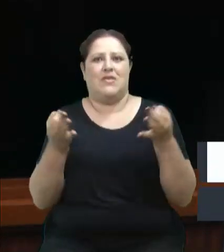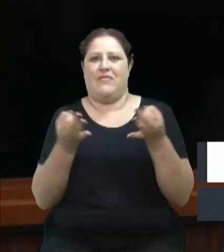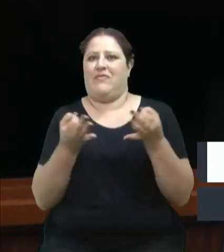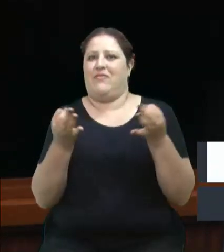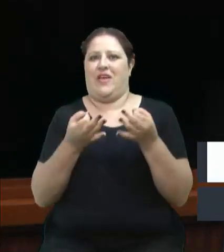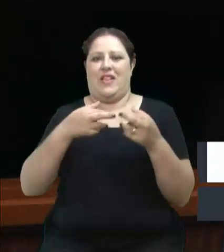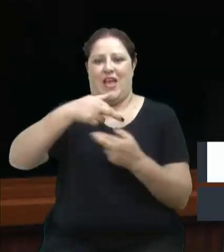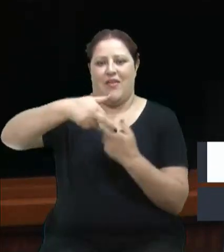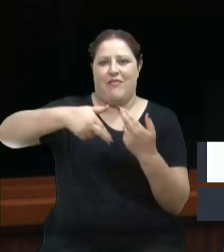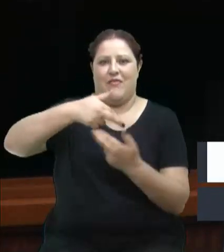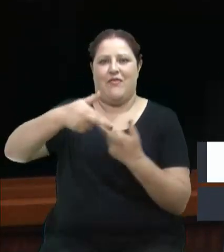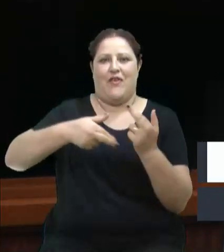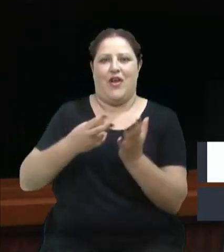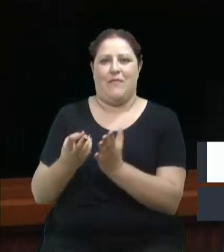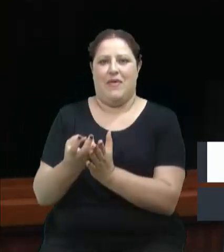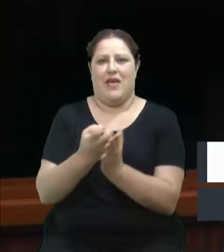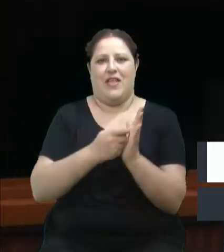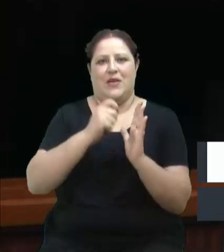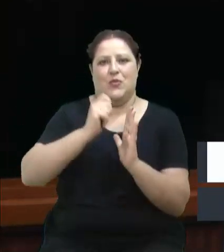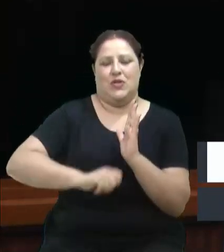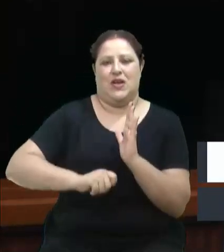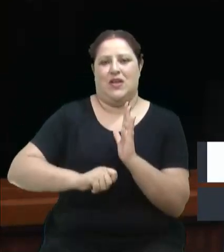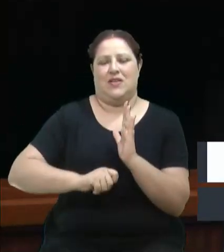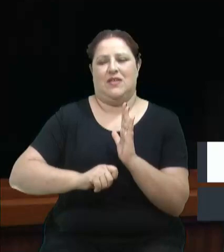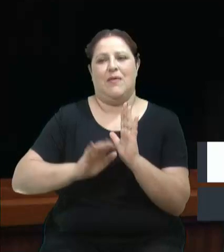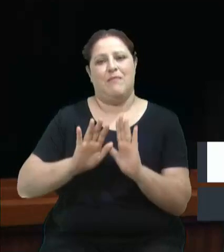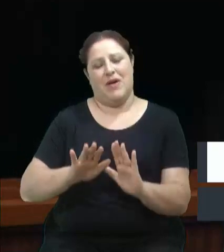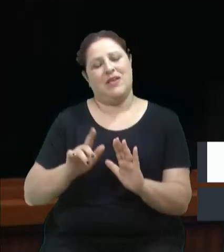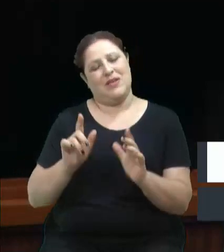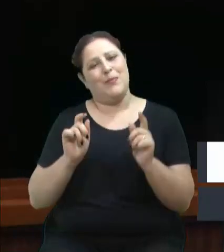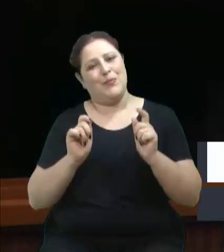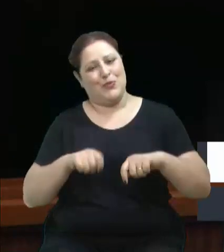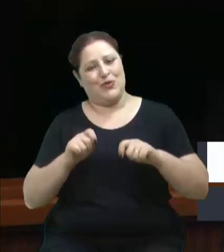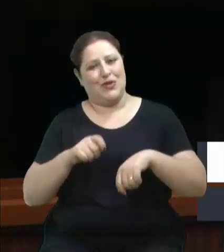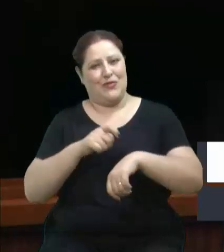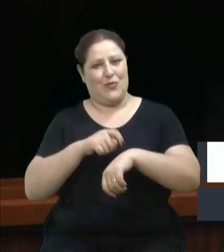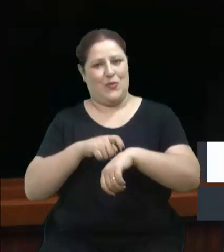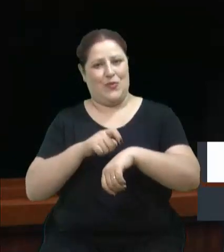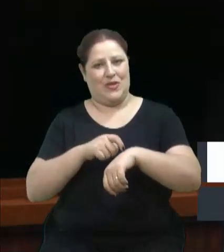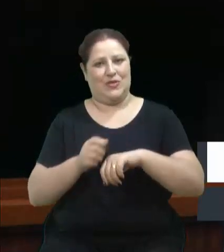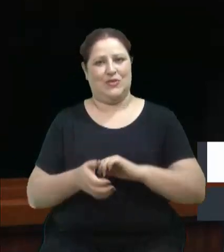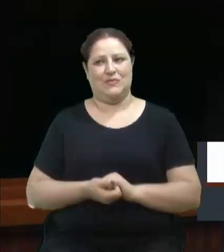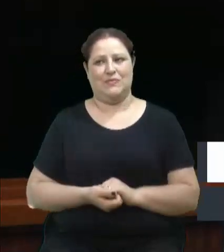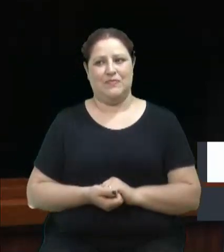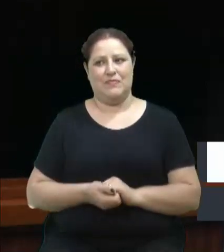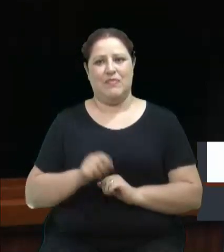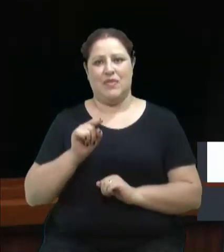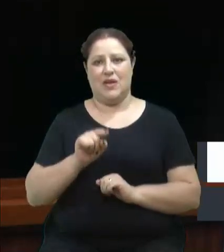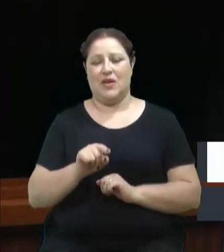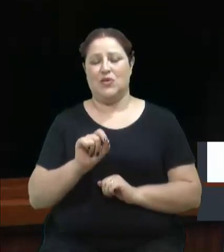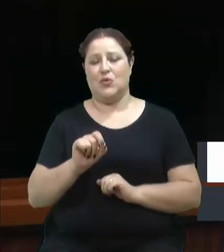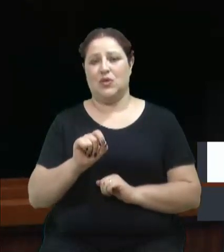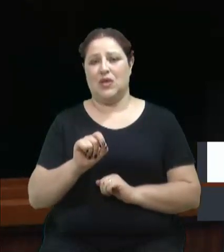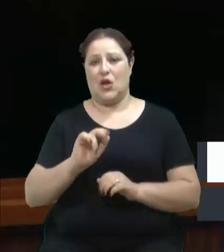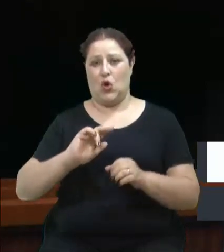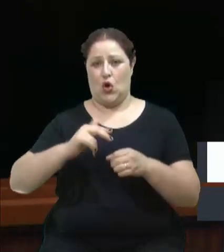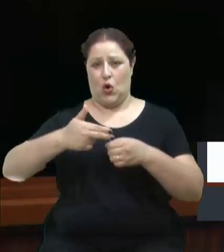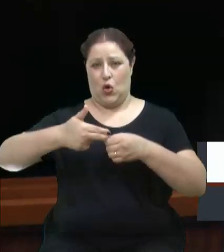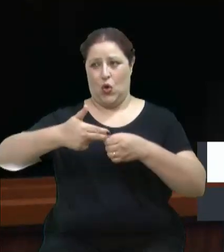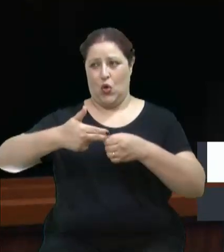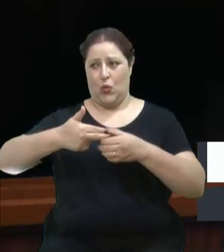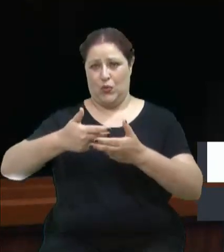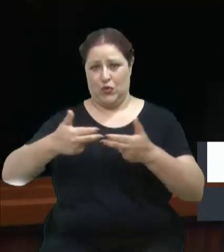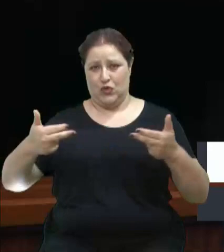que vai ser a possível naquele momento. Mas quero dizer que este aumento dos combustíveis, como está